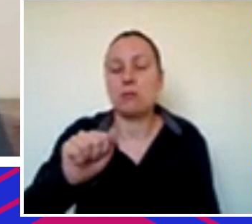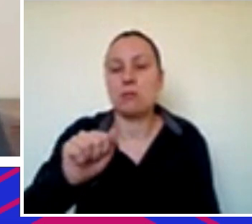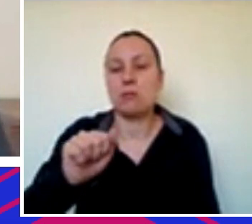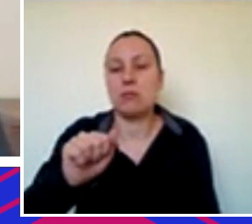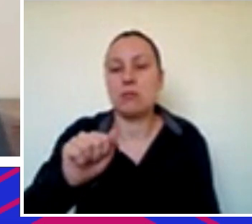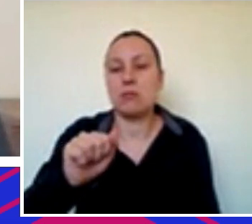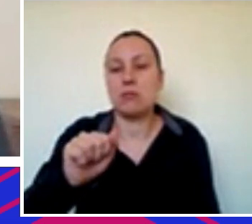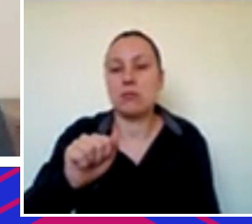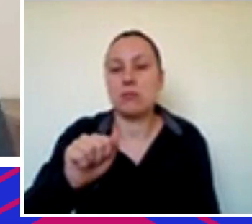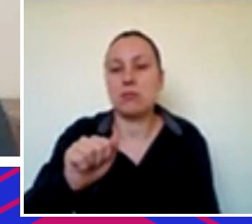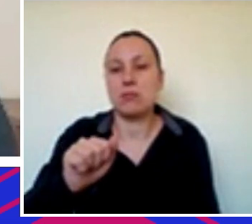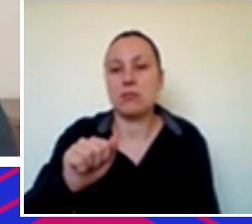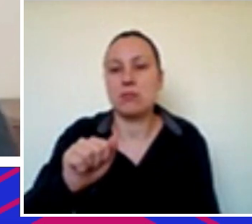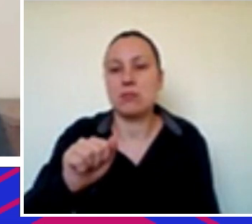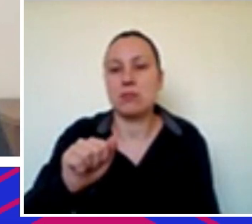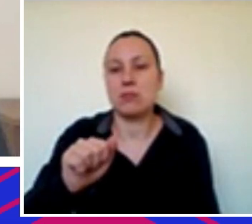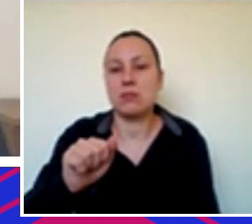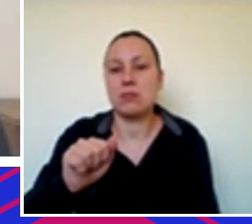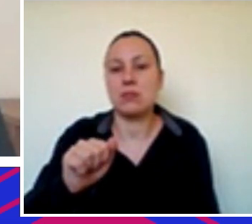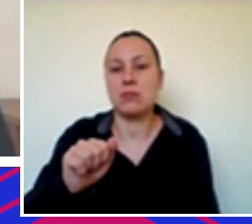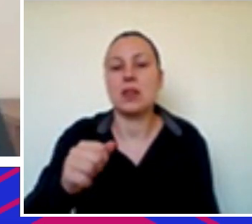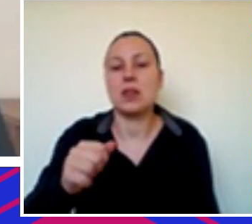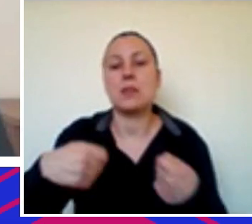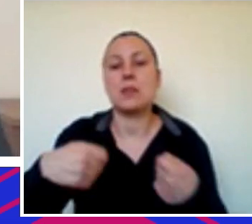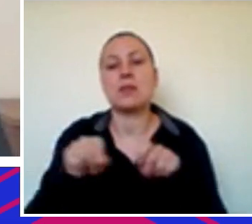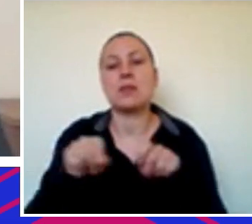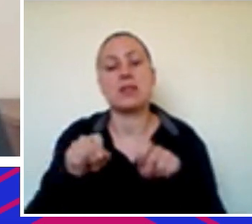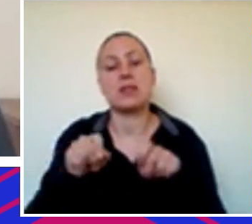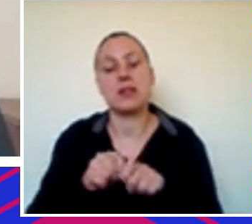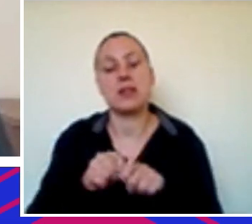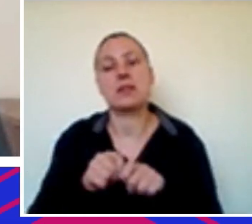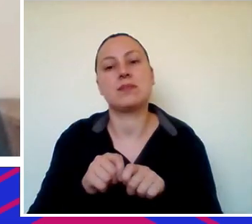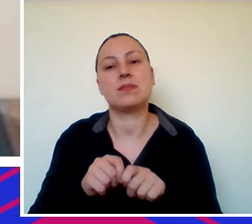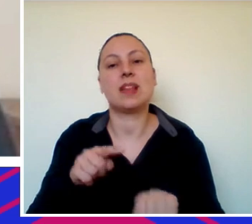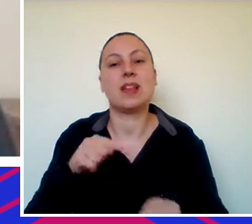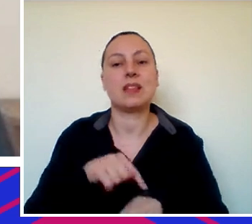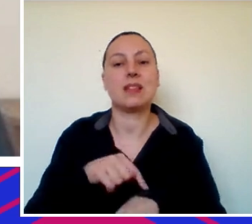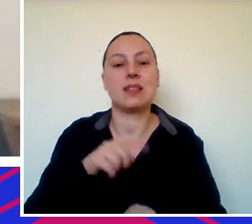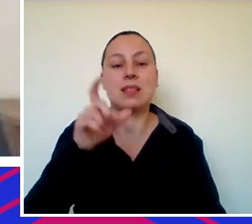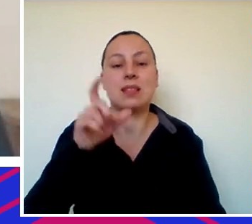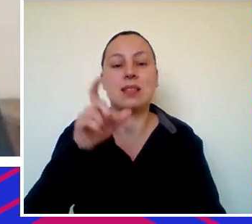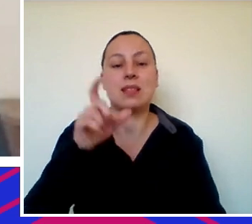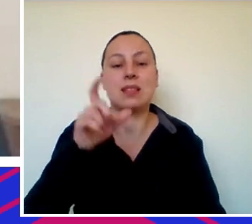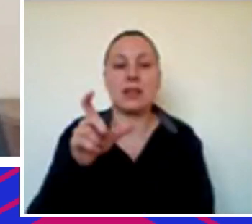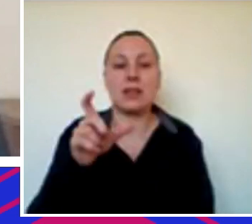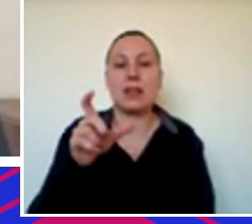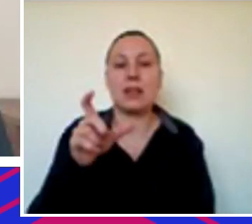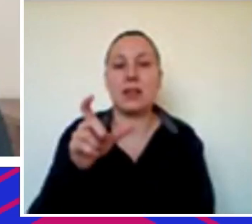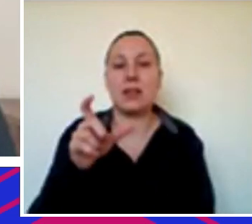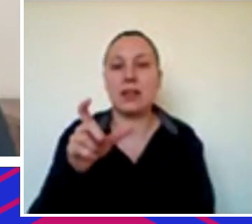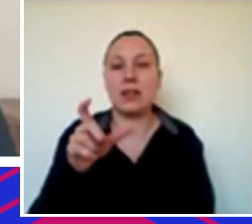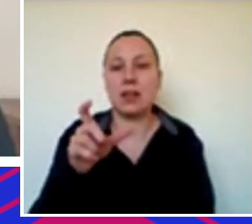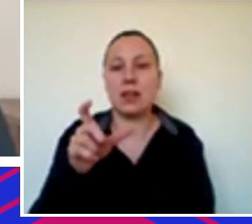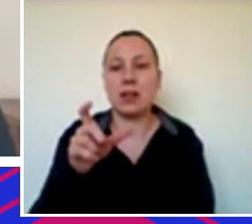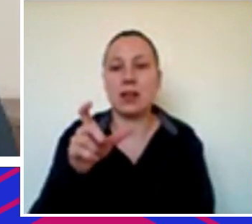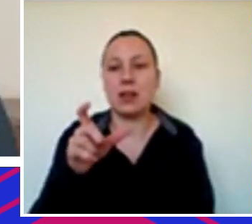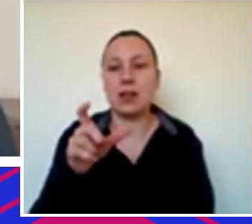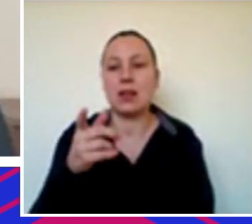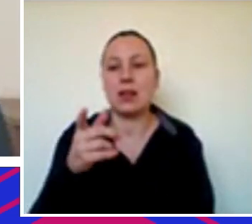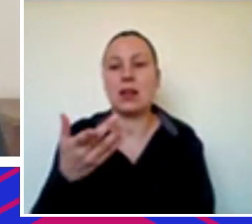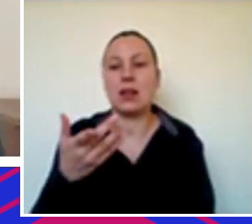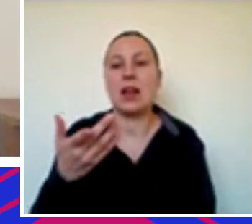está tendo o que passar a fazer e tem muita gente que não está acostumada a tomar risco que às vezes sai de